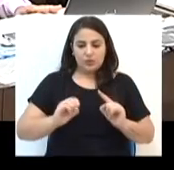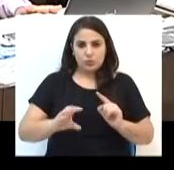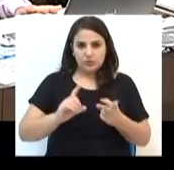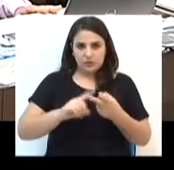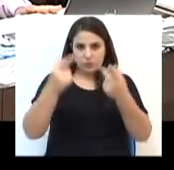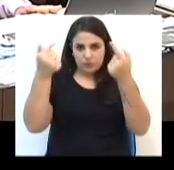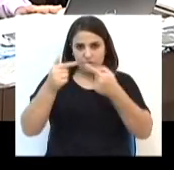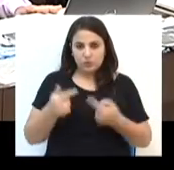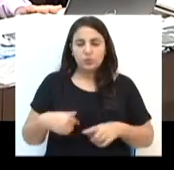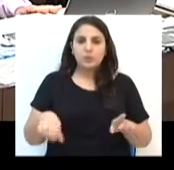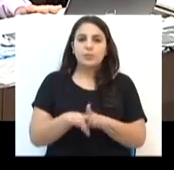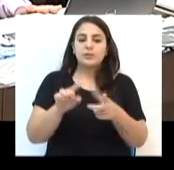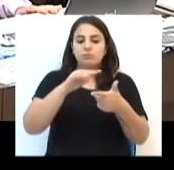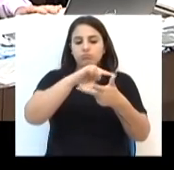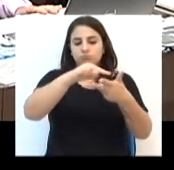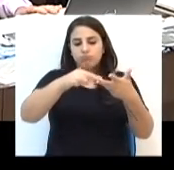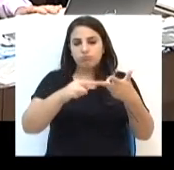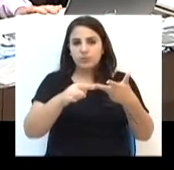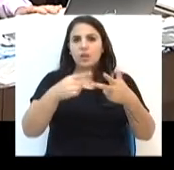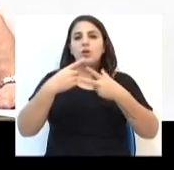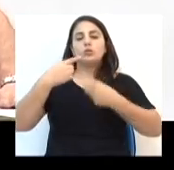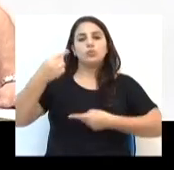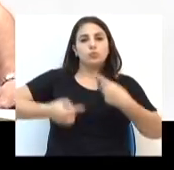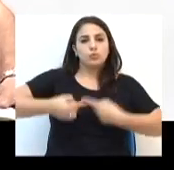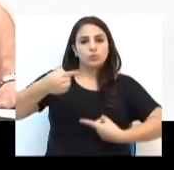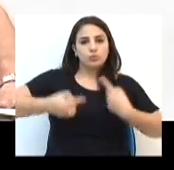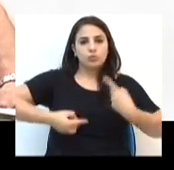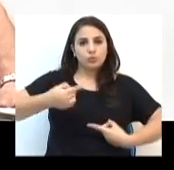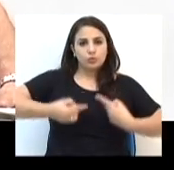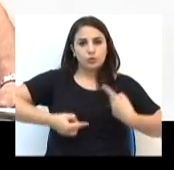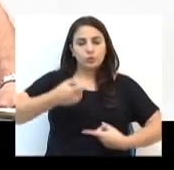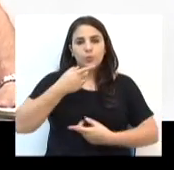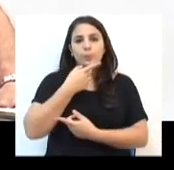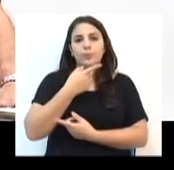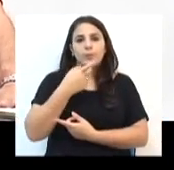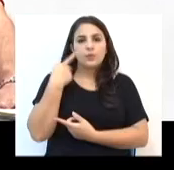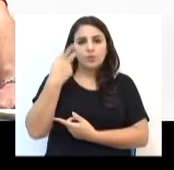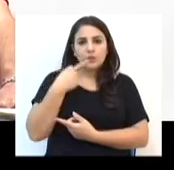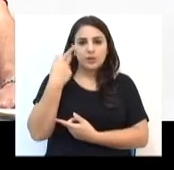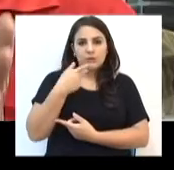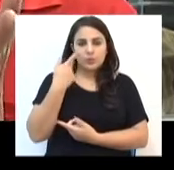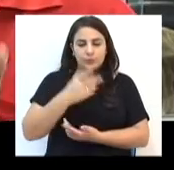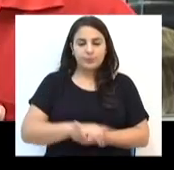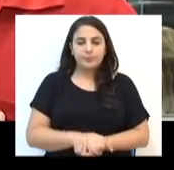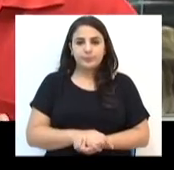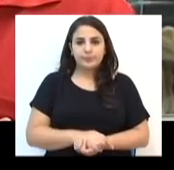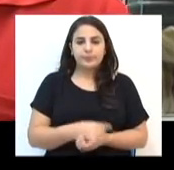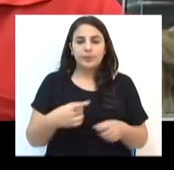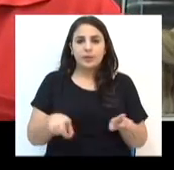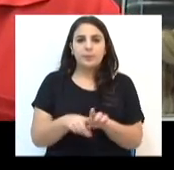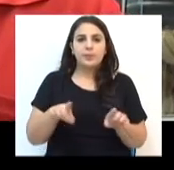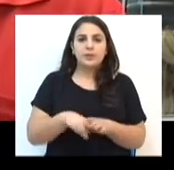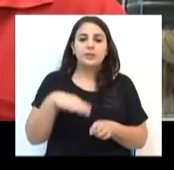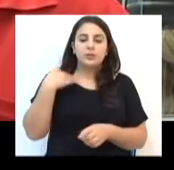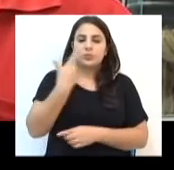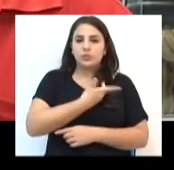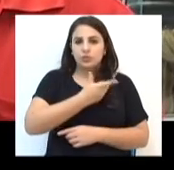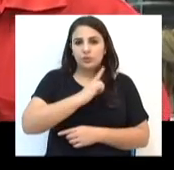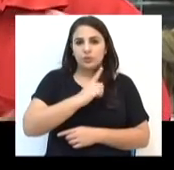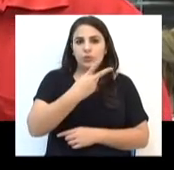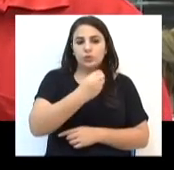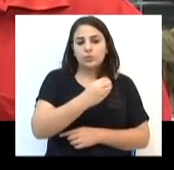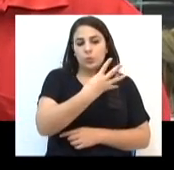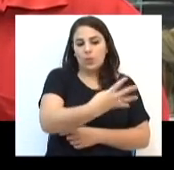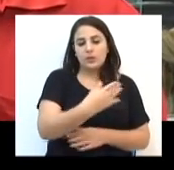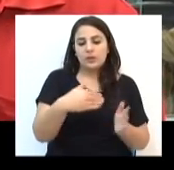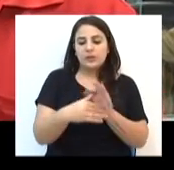Estes pontos foram amplamente discutidos pelo orador do grande expediente. Com o boom econômico que nós tivemos em 2004,